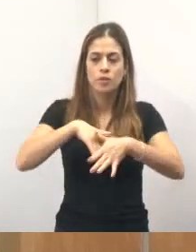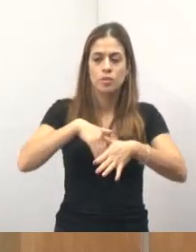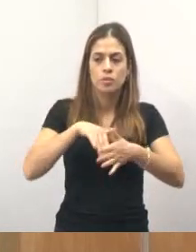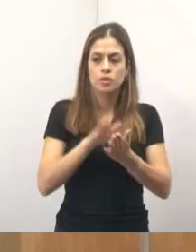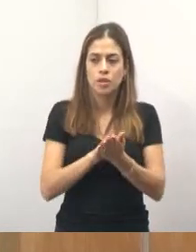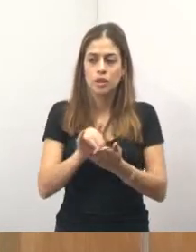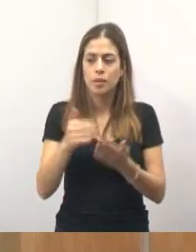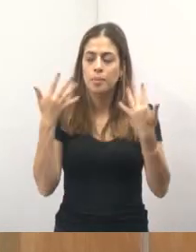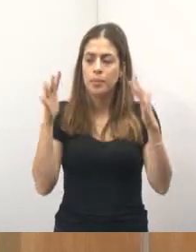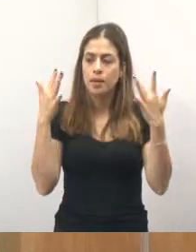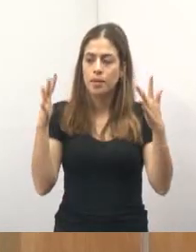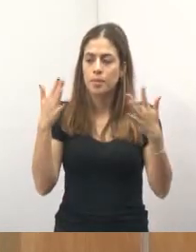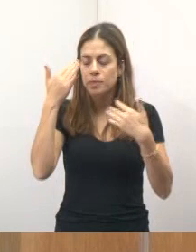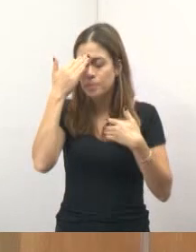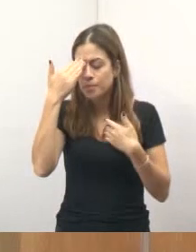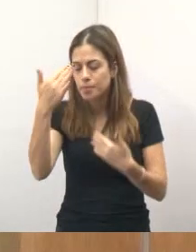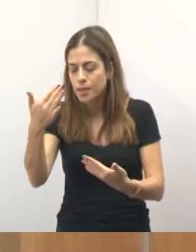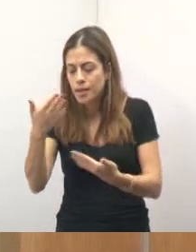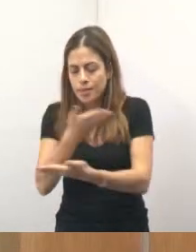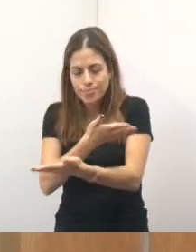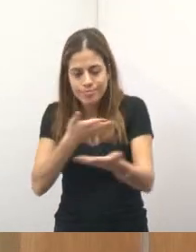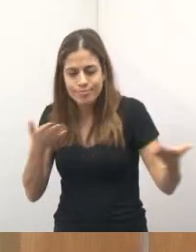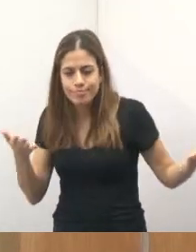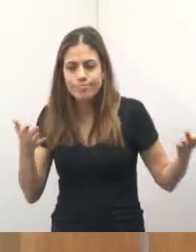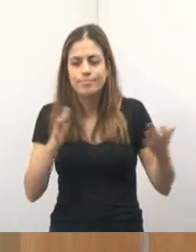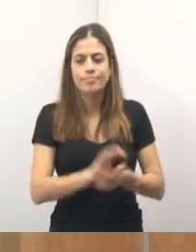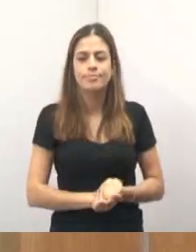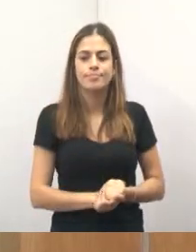e muito obrigado a todos pela escuta ativa.